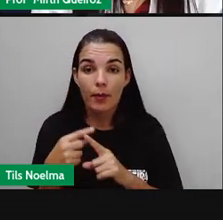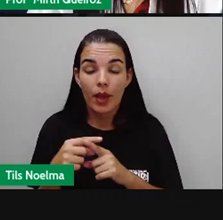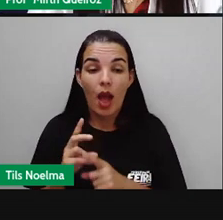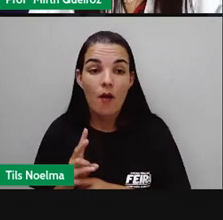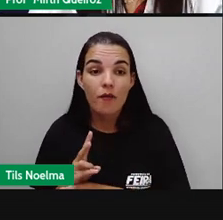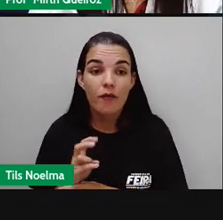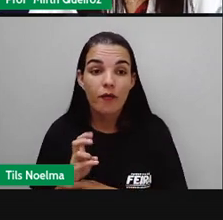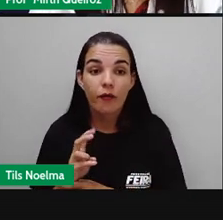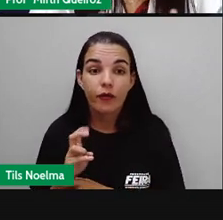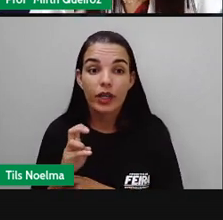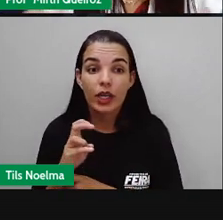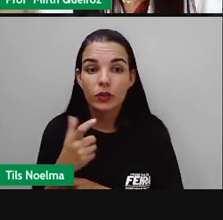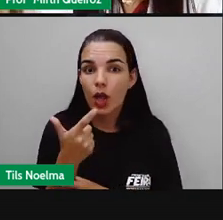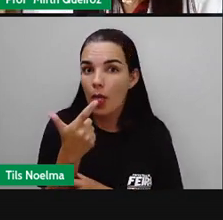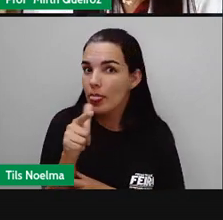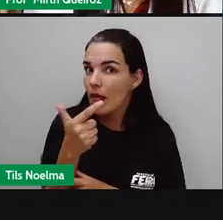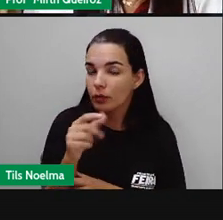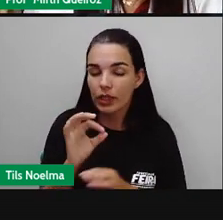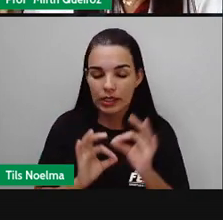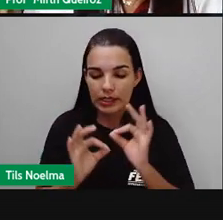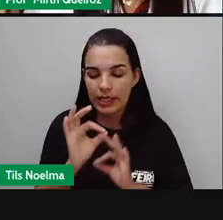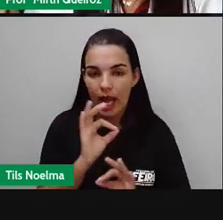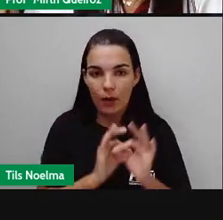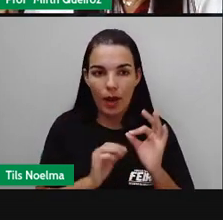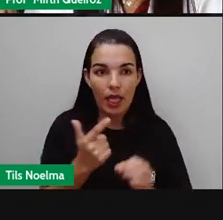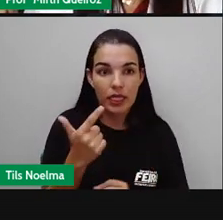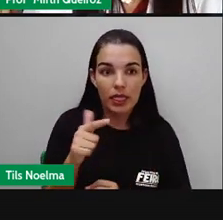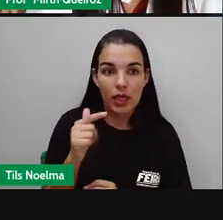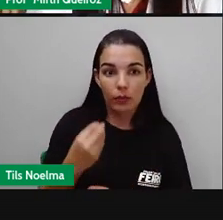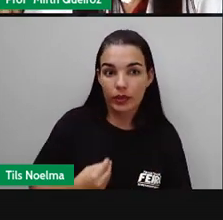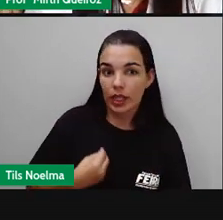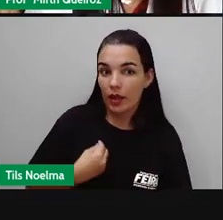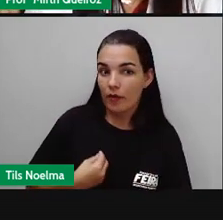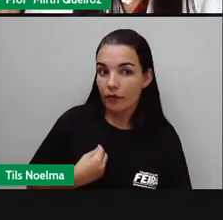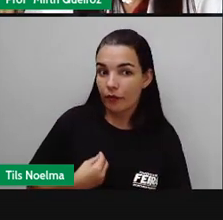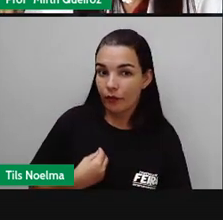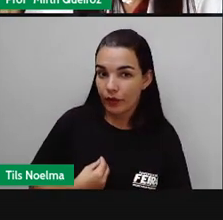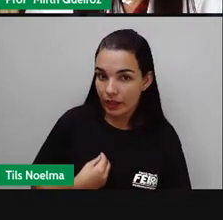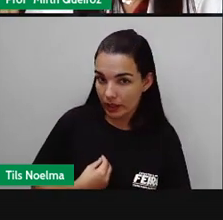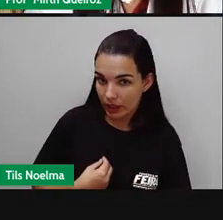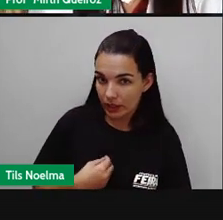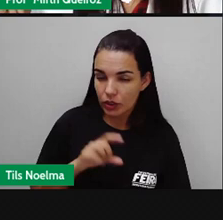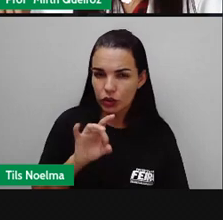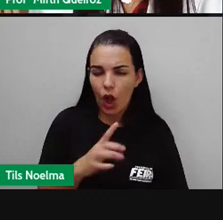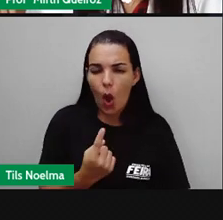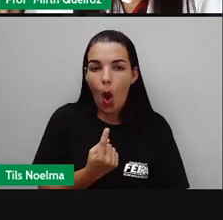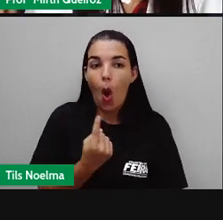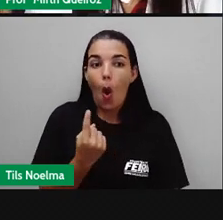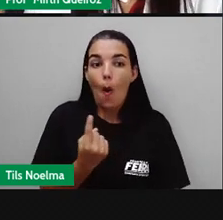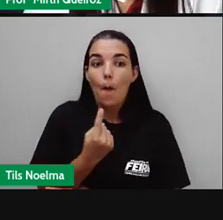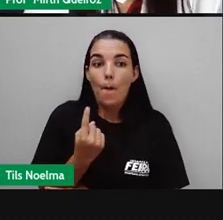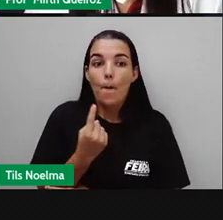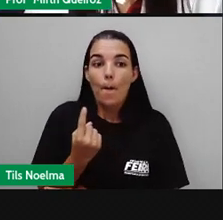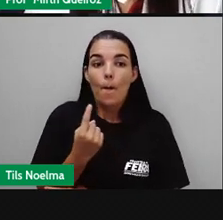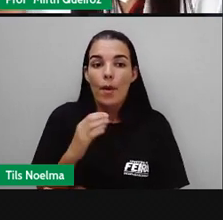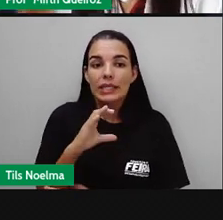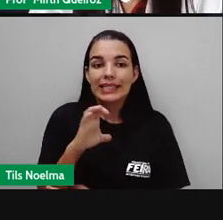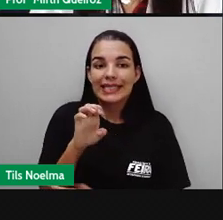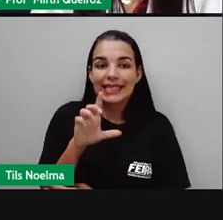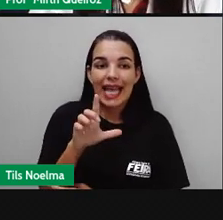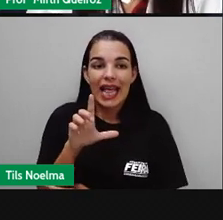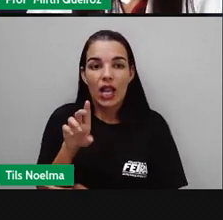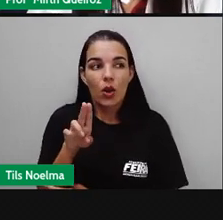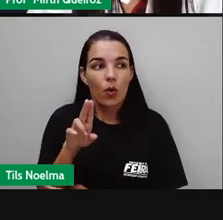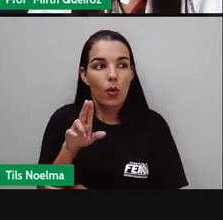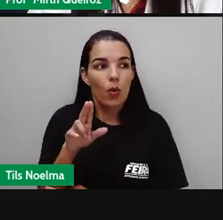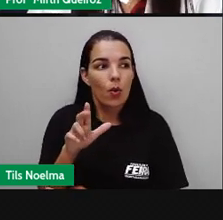eles não têm células, tá, gente? Unicelulares são o quê? Bactérias, fungos e protozoários, que